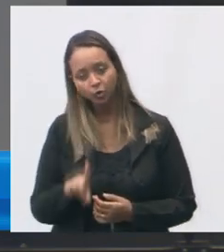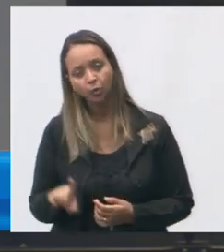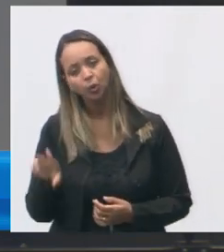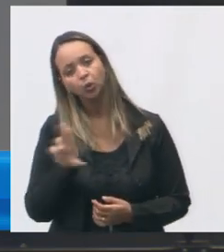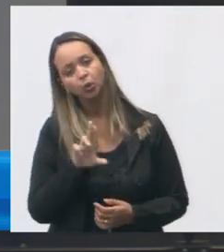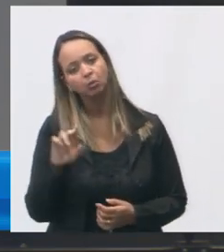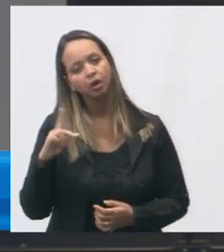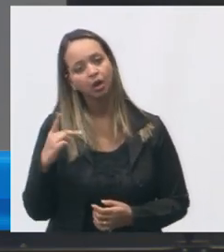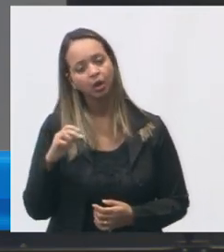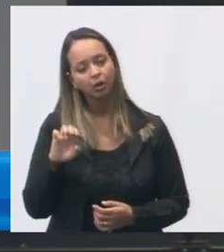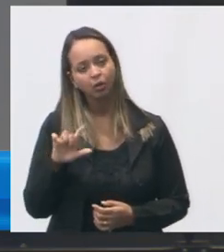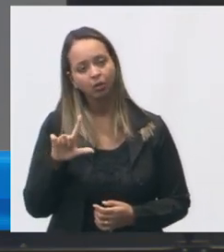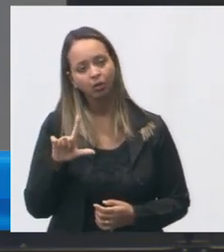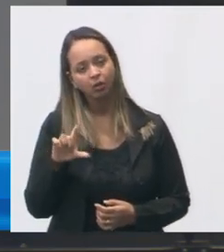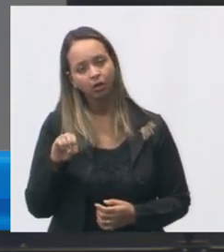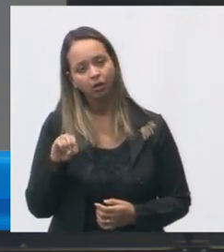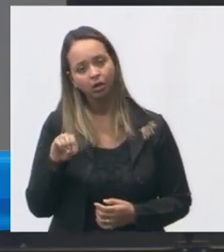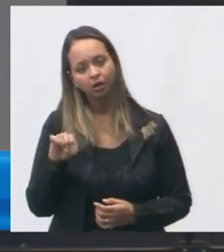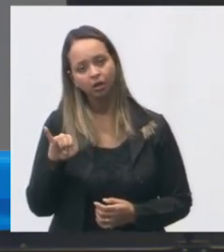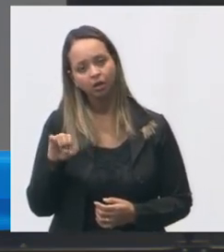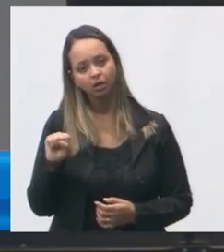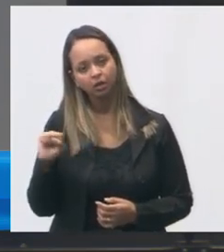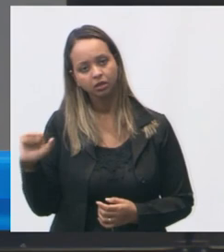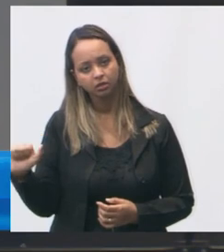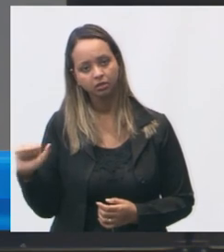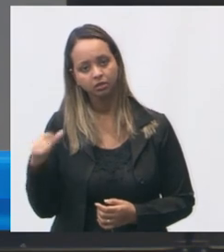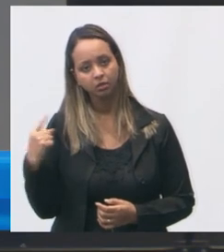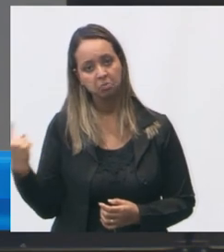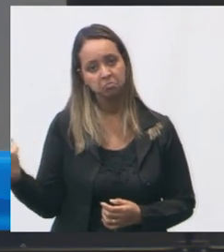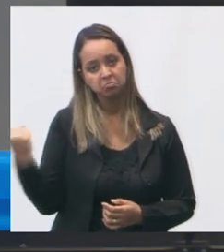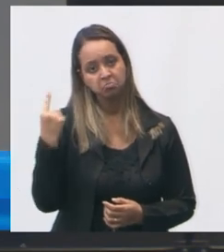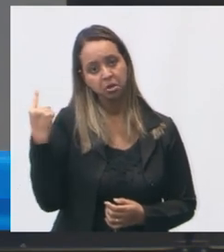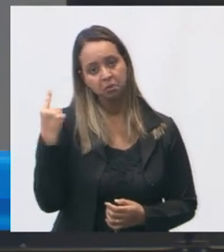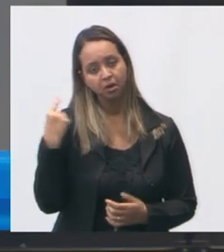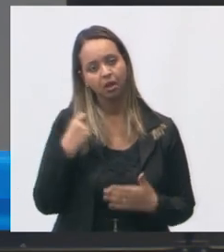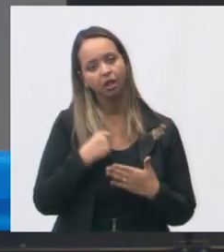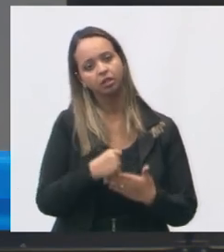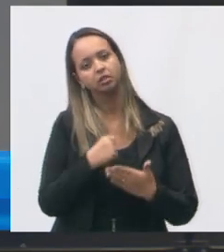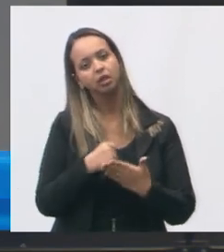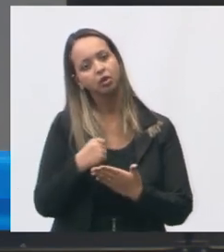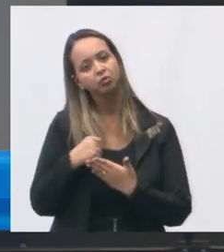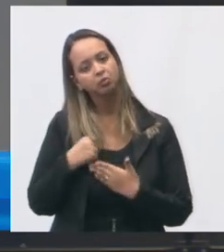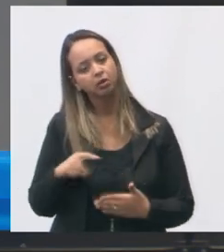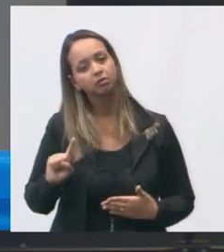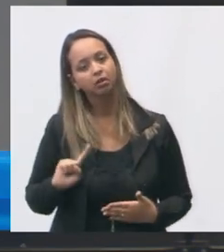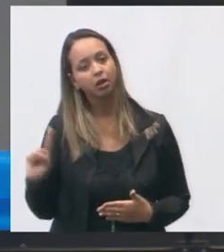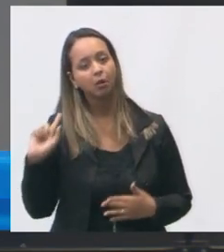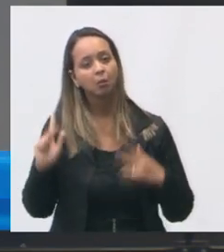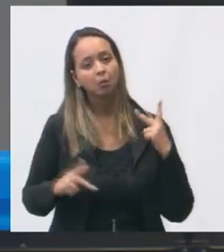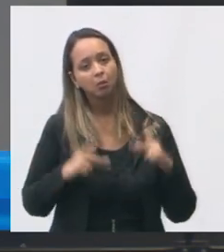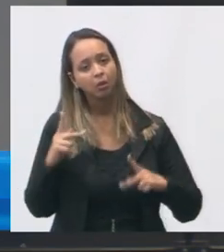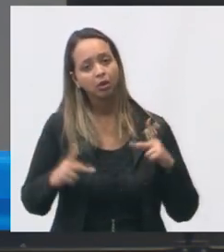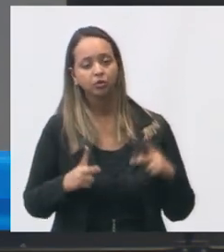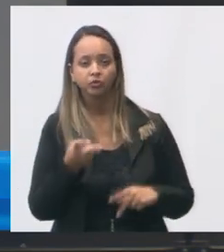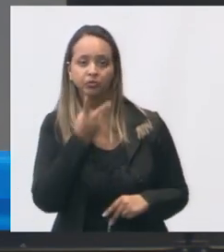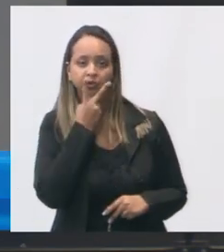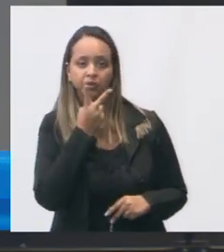essa unidade aqui até em primeiro hoje em atendimento pela população de Vitória